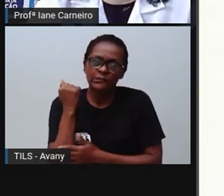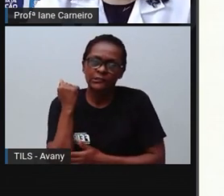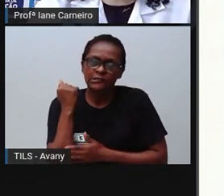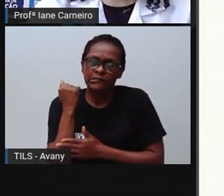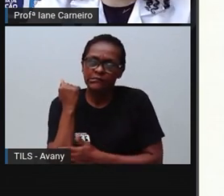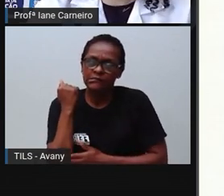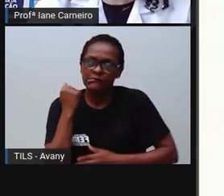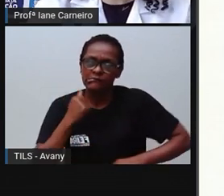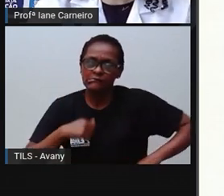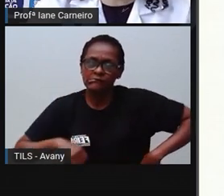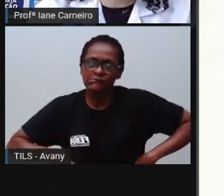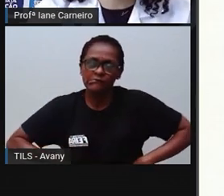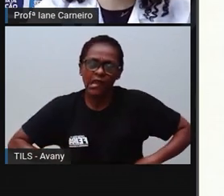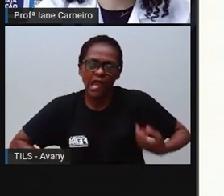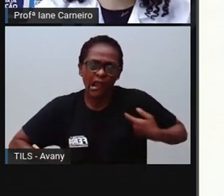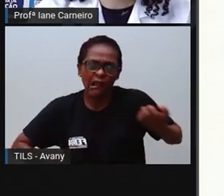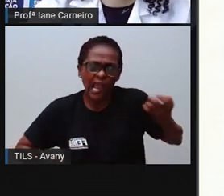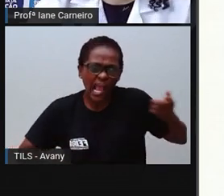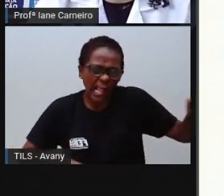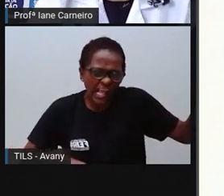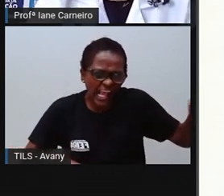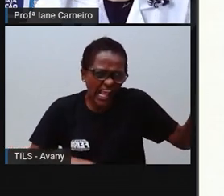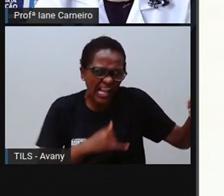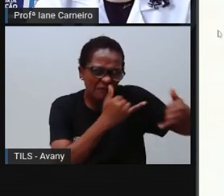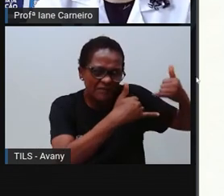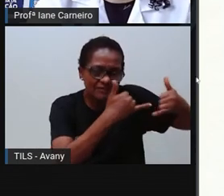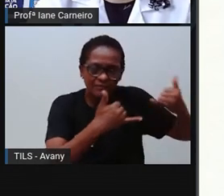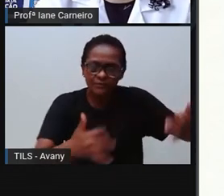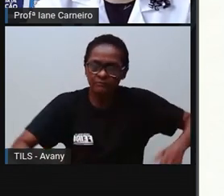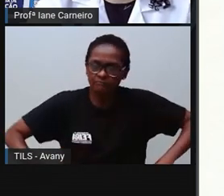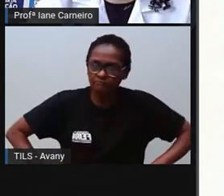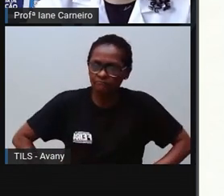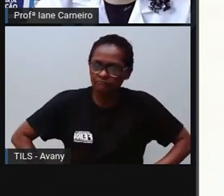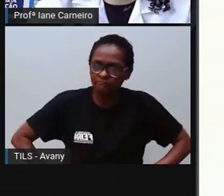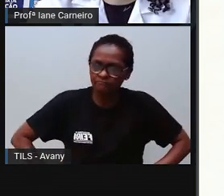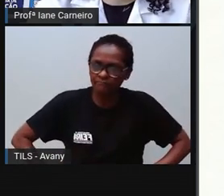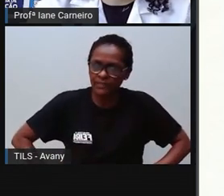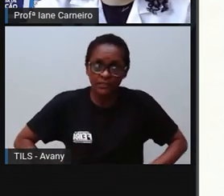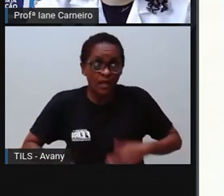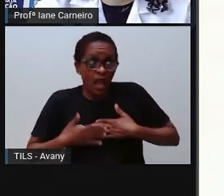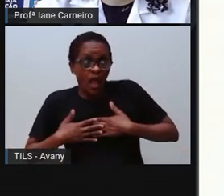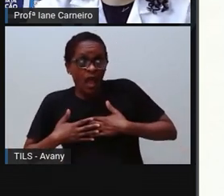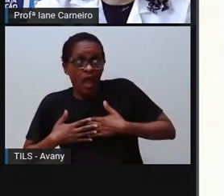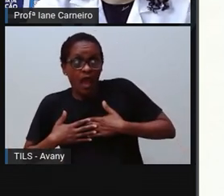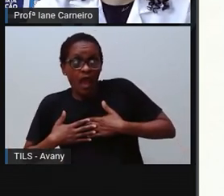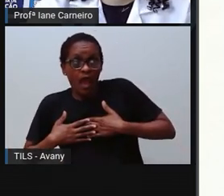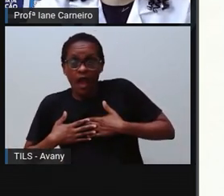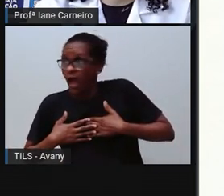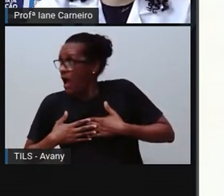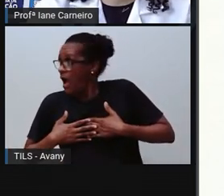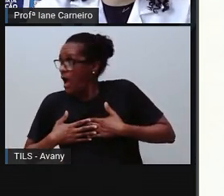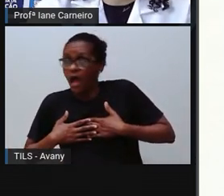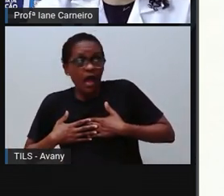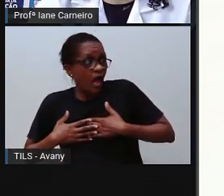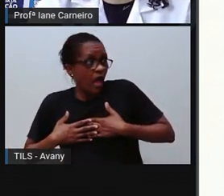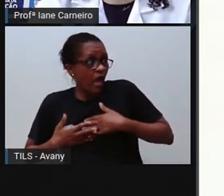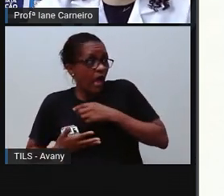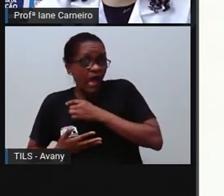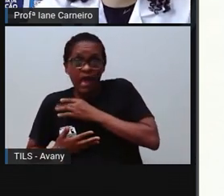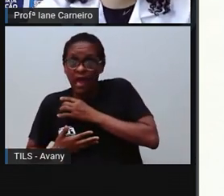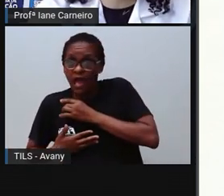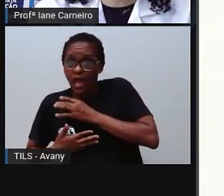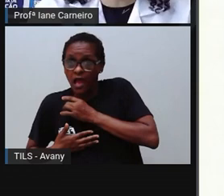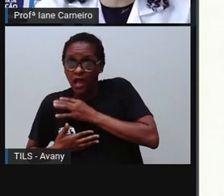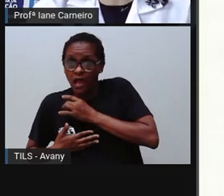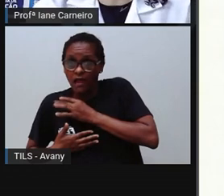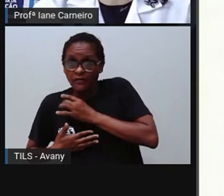Eu quero aquele brinquedo. Podem se sentir assustadas. Vem aí o rapaz que se